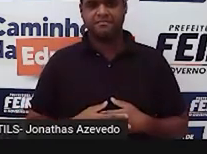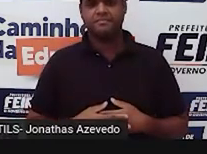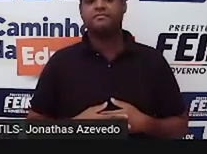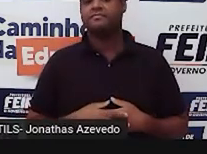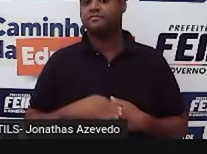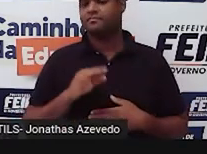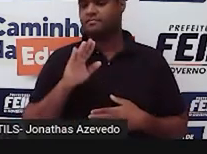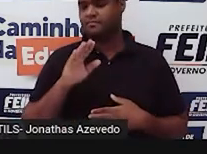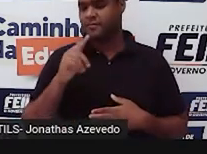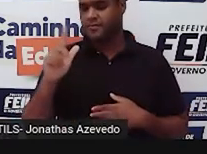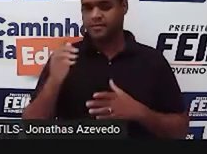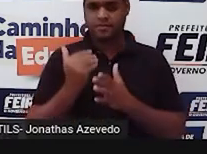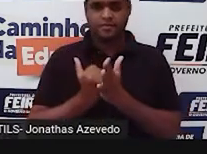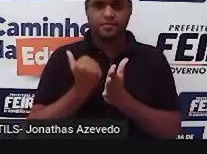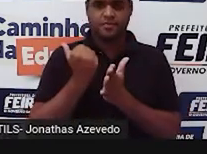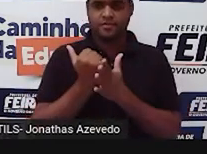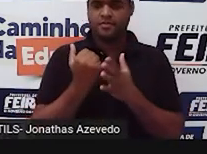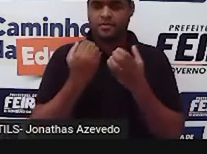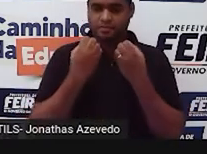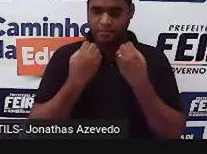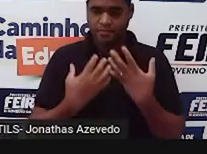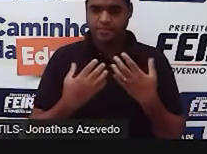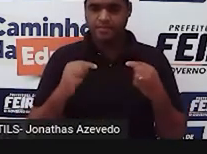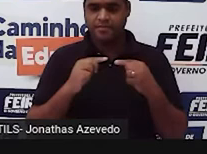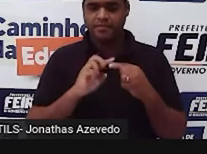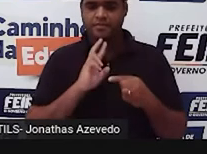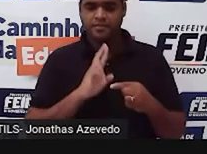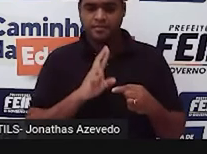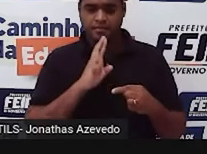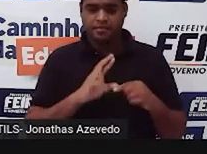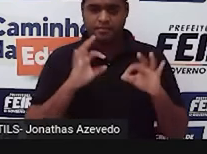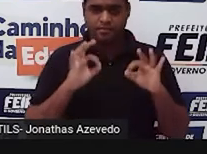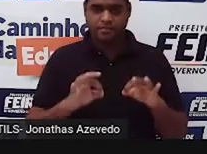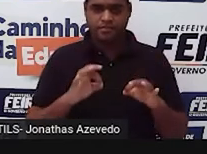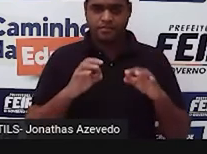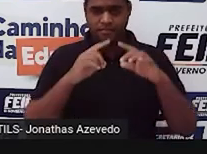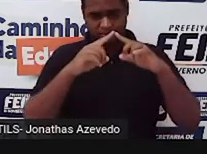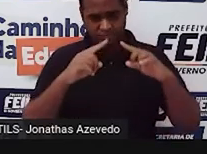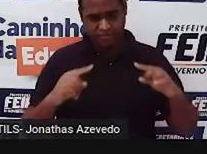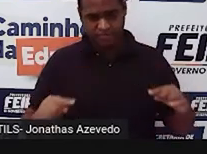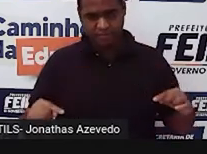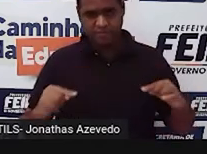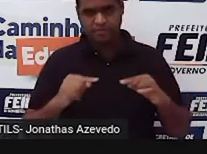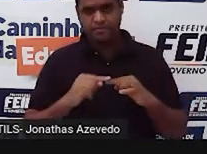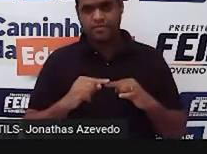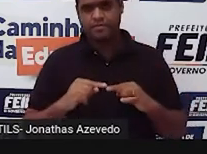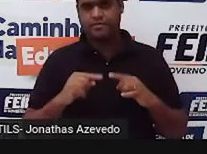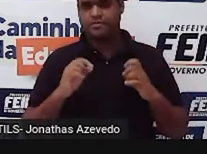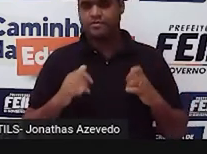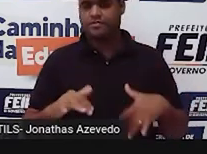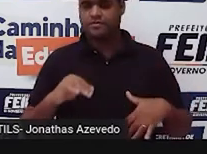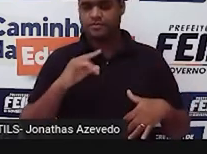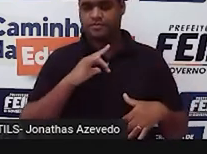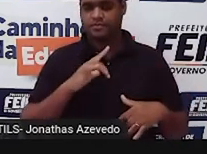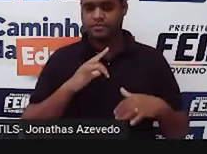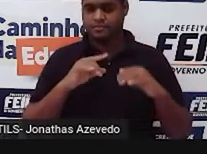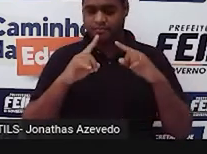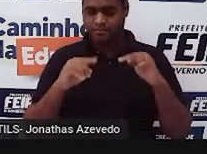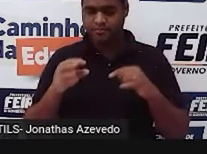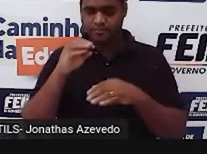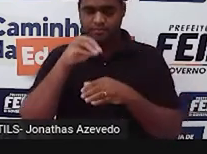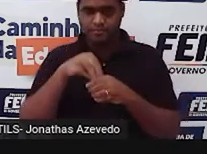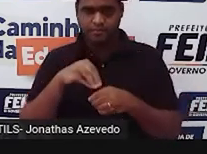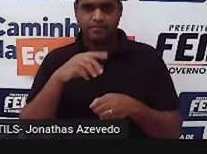Mais uma. Olha só. A resposta agora é triângulo com um ângulo interno